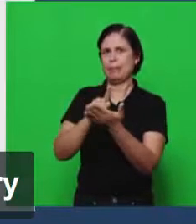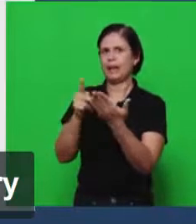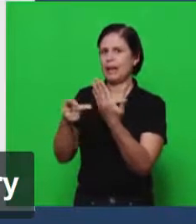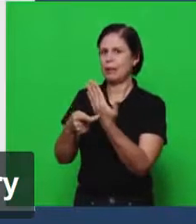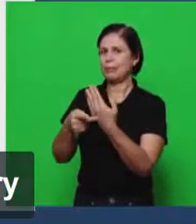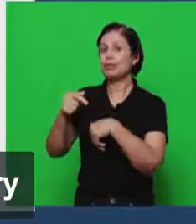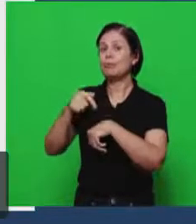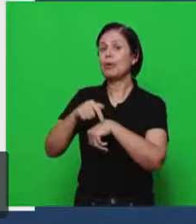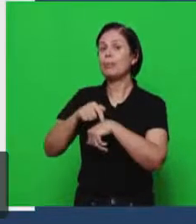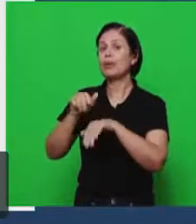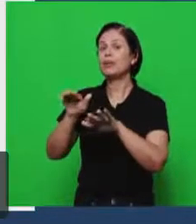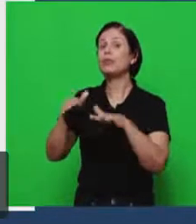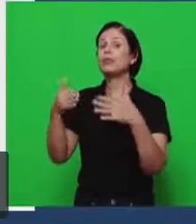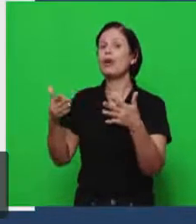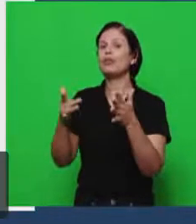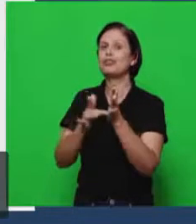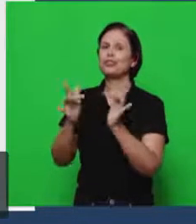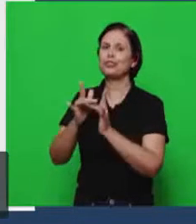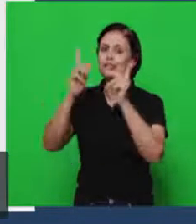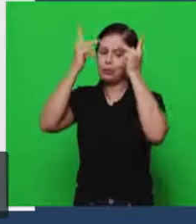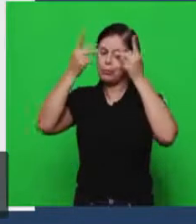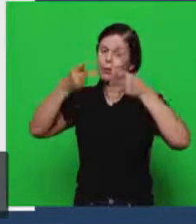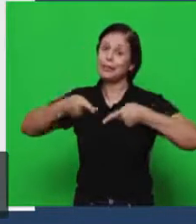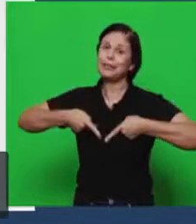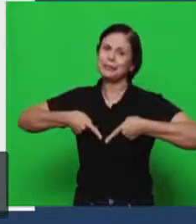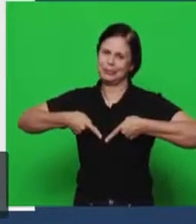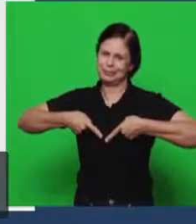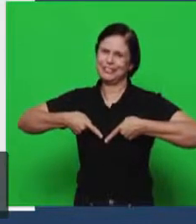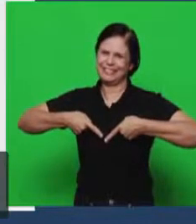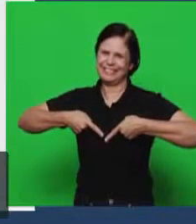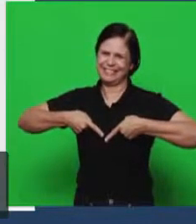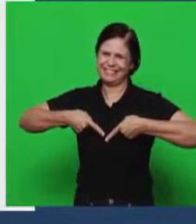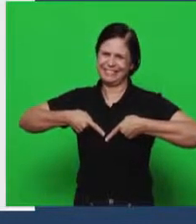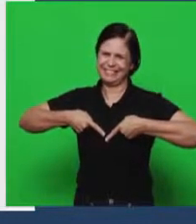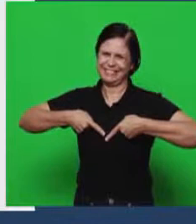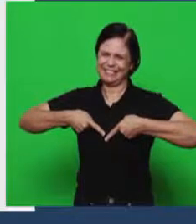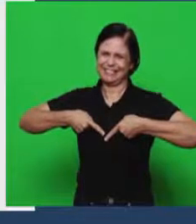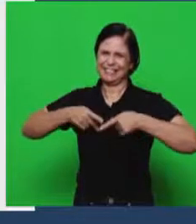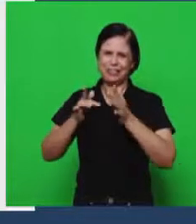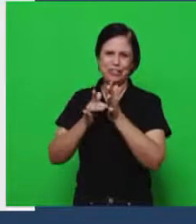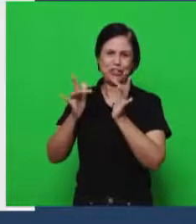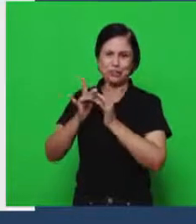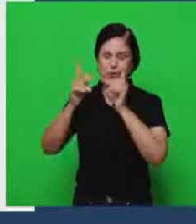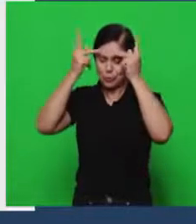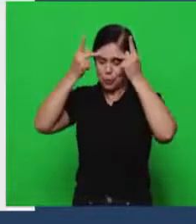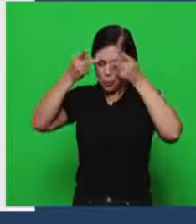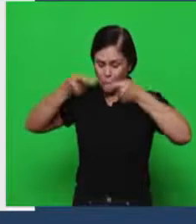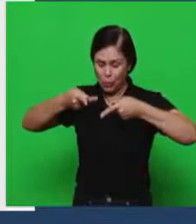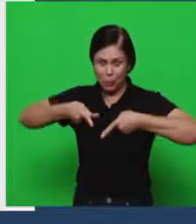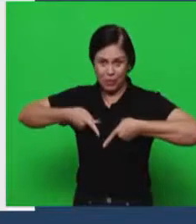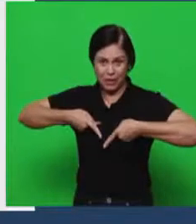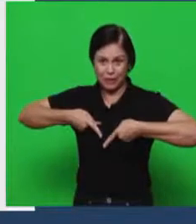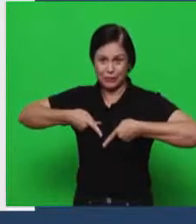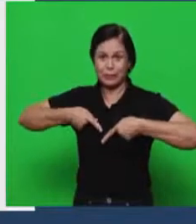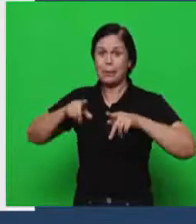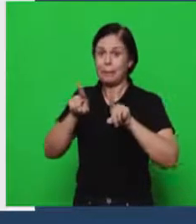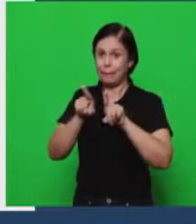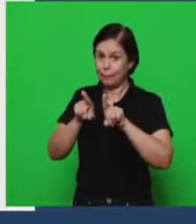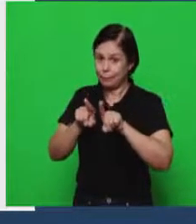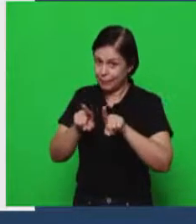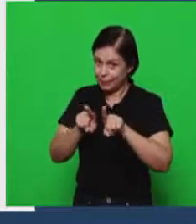ministério terreno do Senhor Jesus. E ali, ele estava ditando as parábolas na condição de profeta.